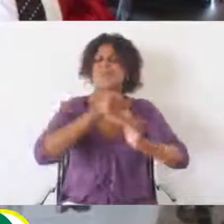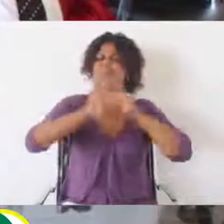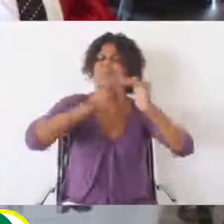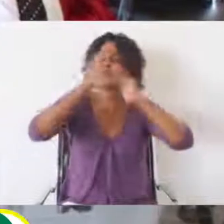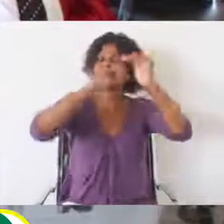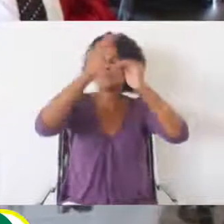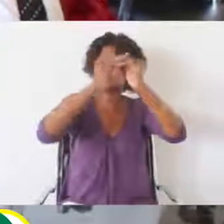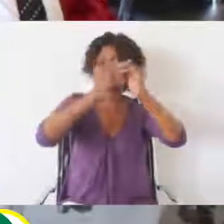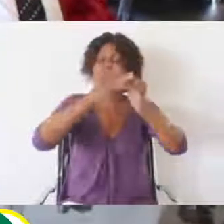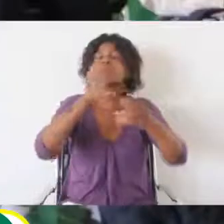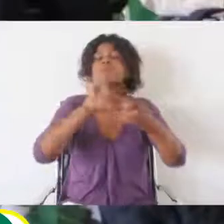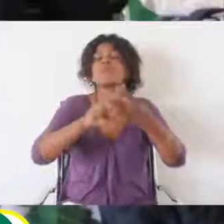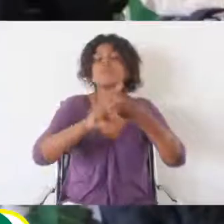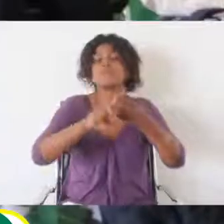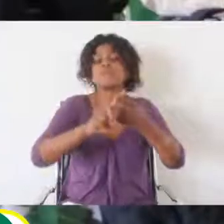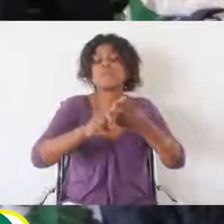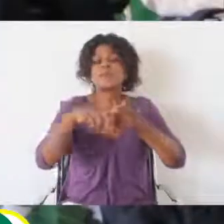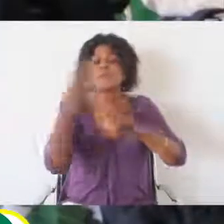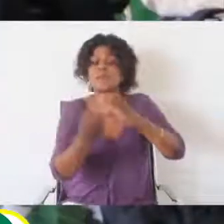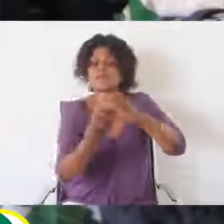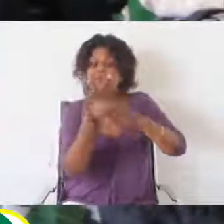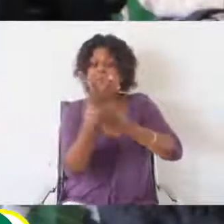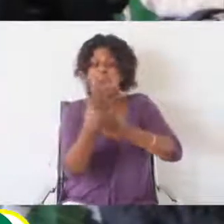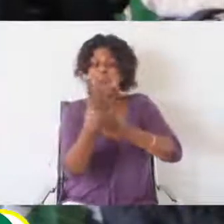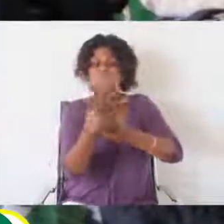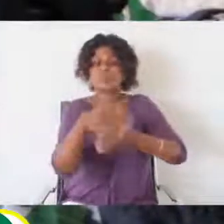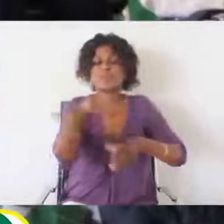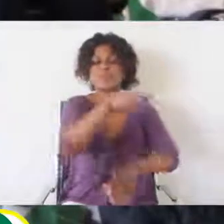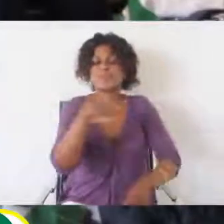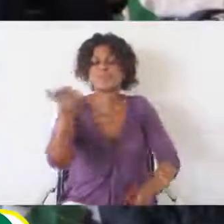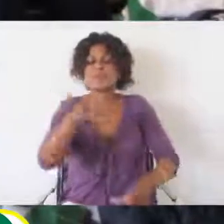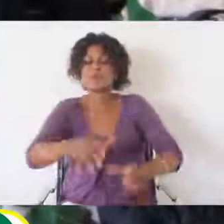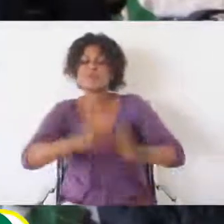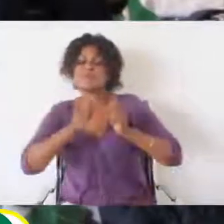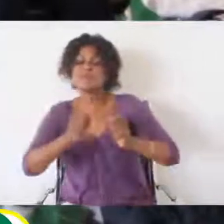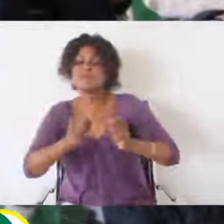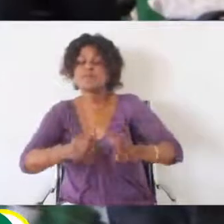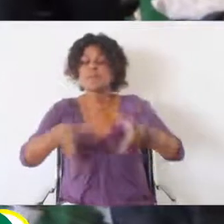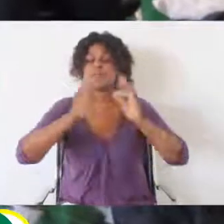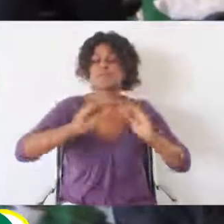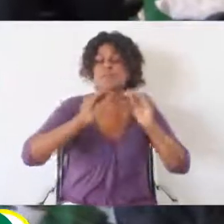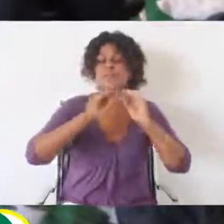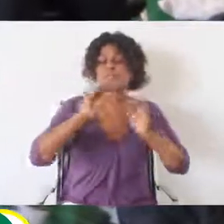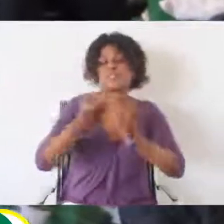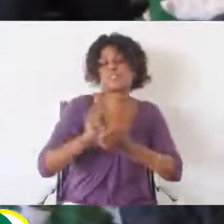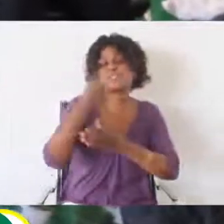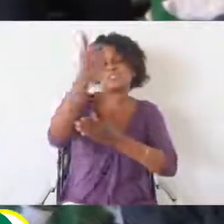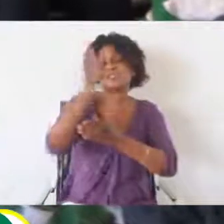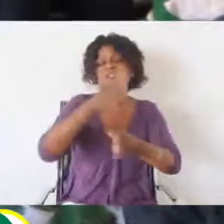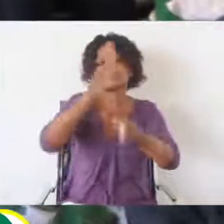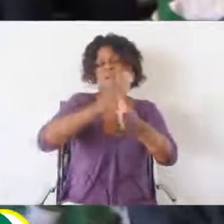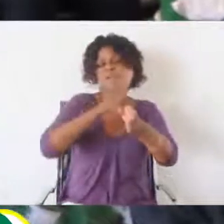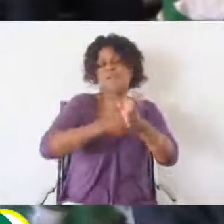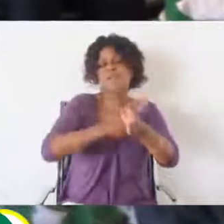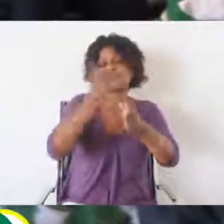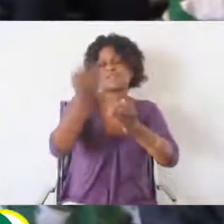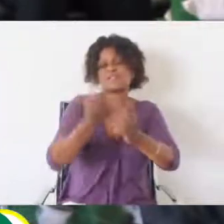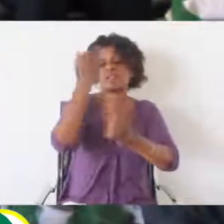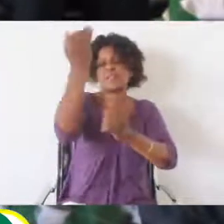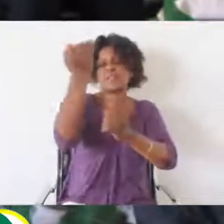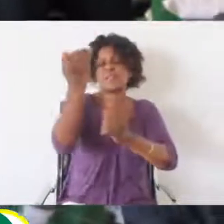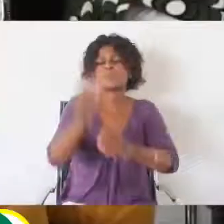educação à distância para o desenvolvimento sustentável e construindo comunidades resilientes através da educação à distância,